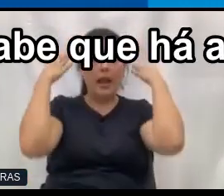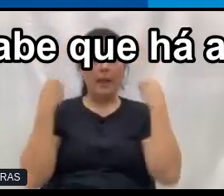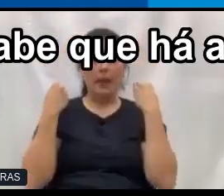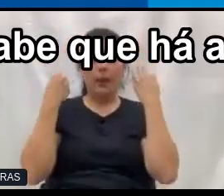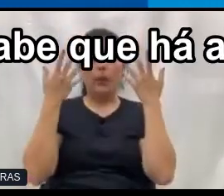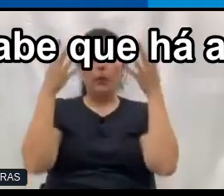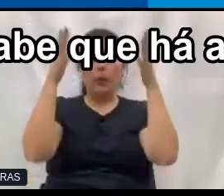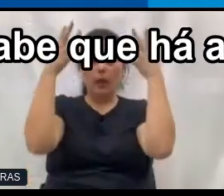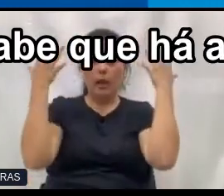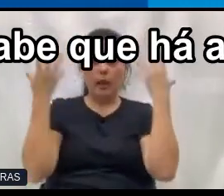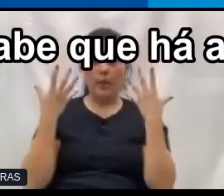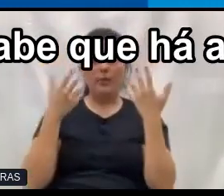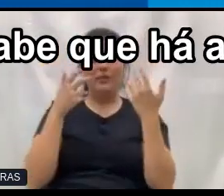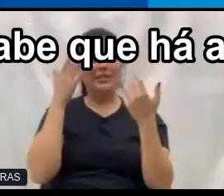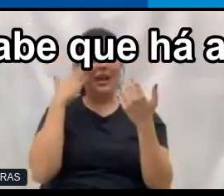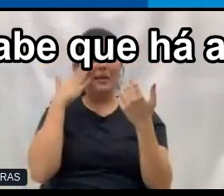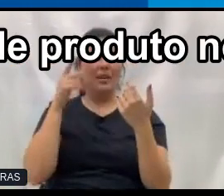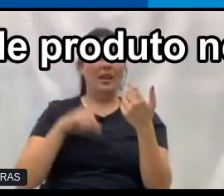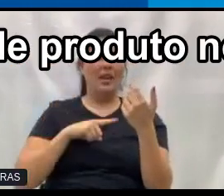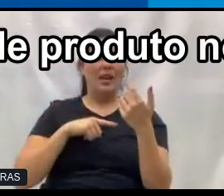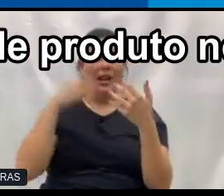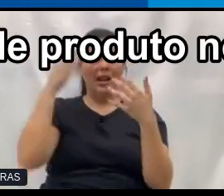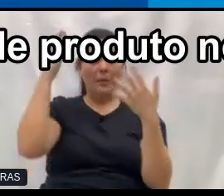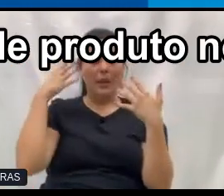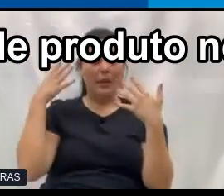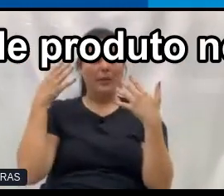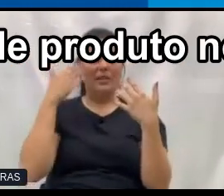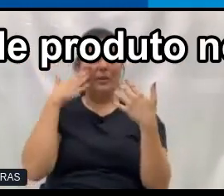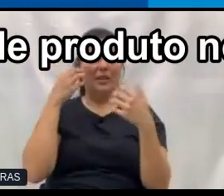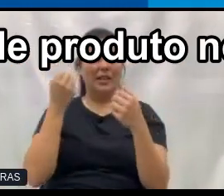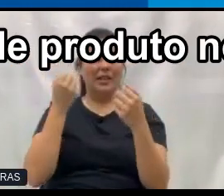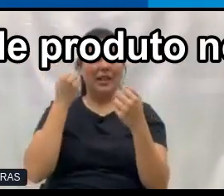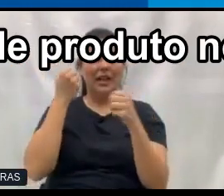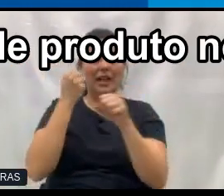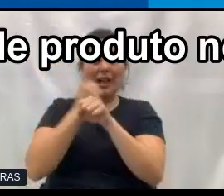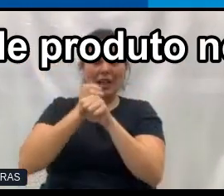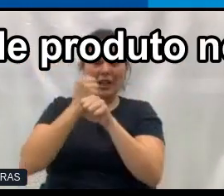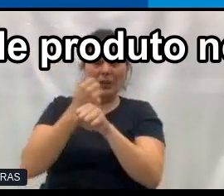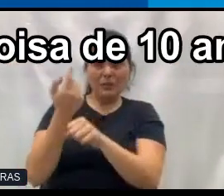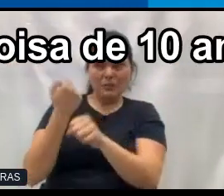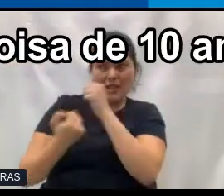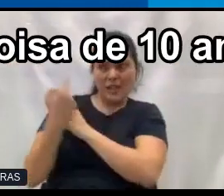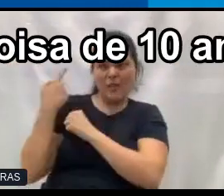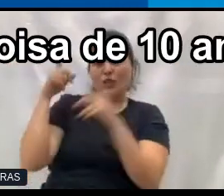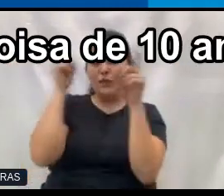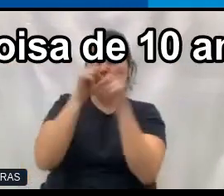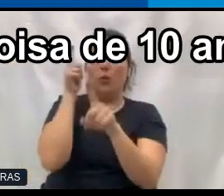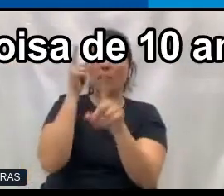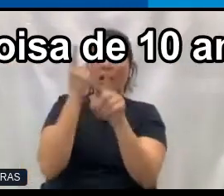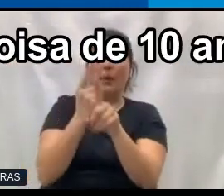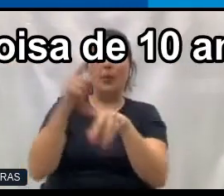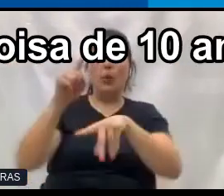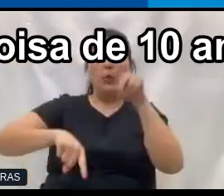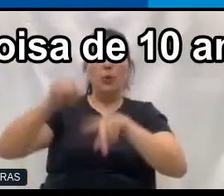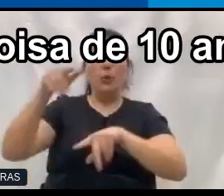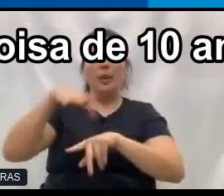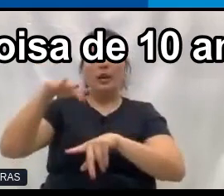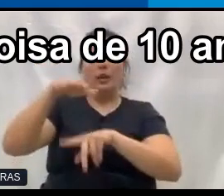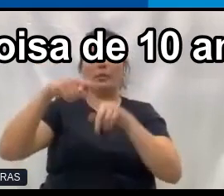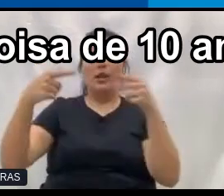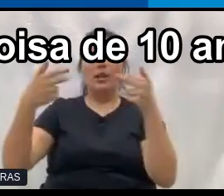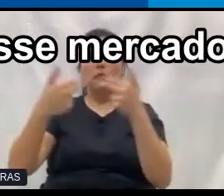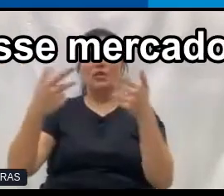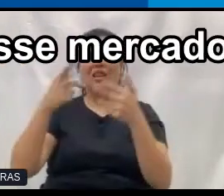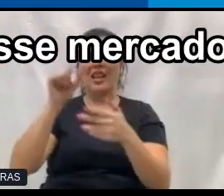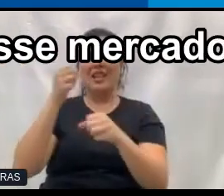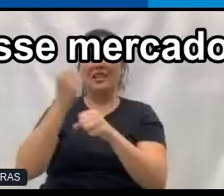ondulado sabe que, há alguns anos, não era fácil achar esse tipo de produto no mercado. Hoje é, mas acho que é uma coisa de 10 anos